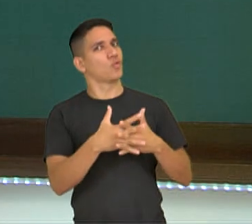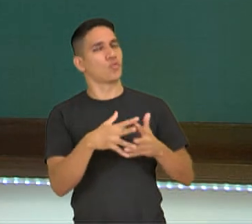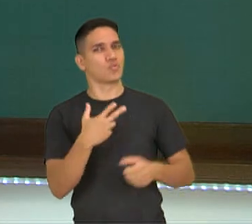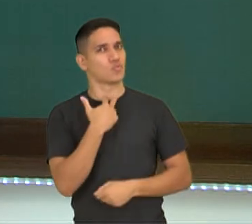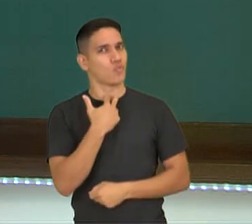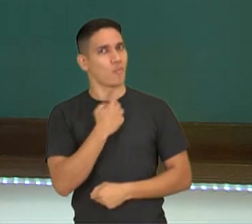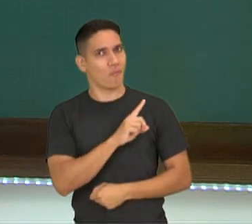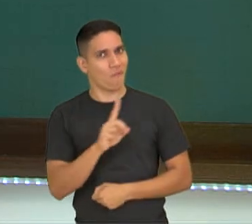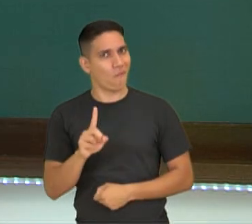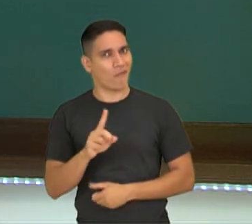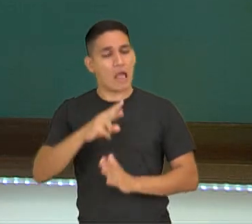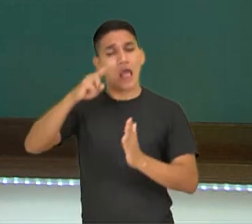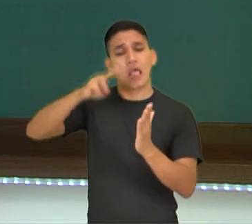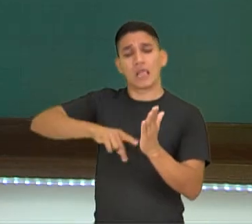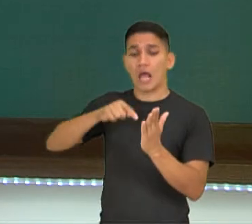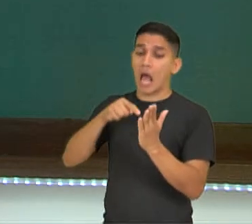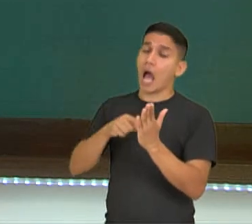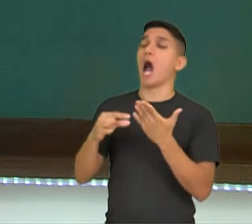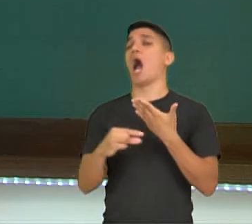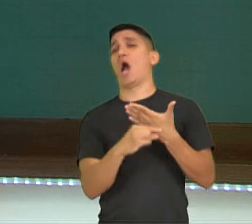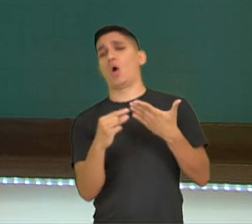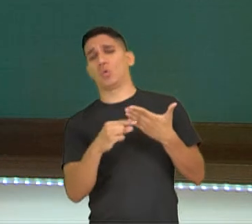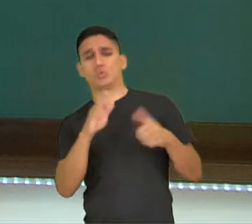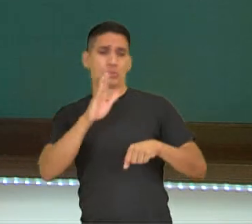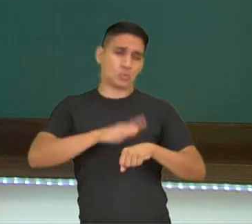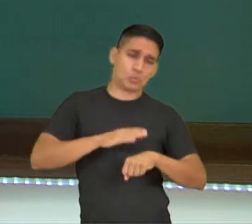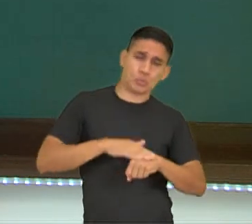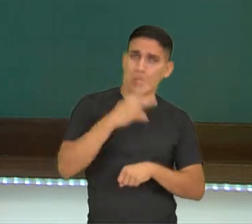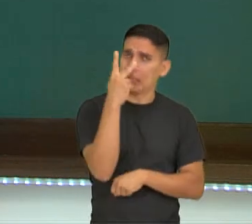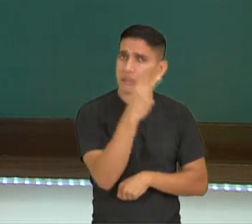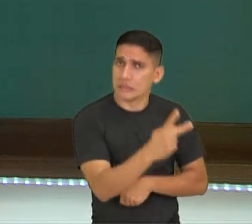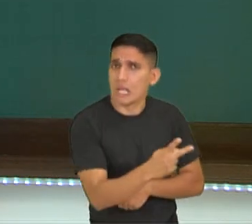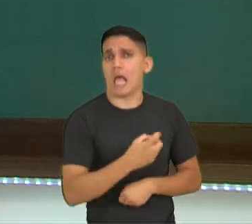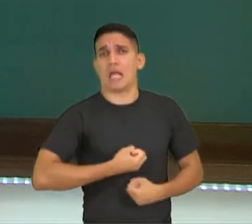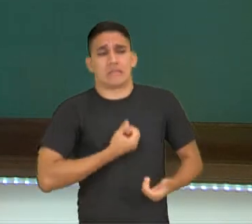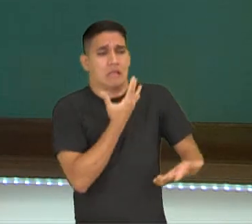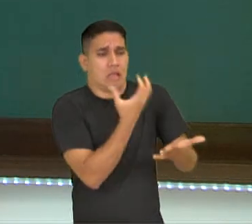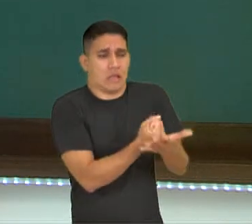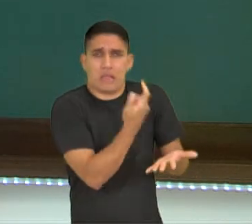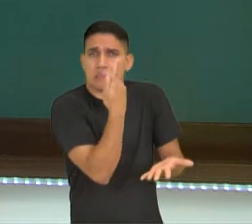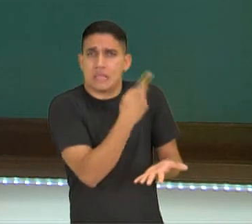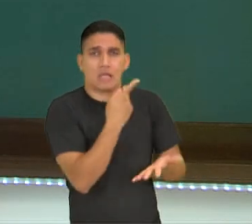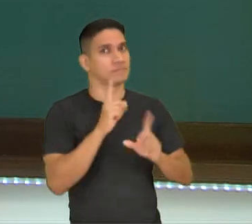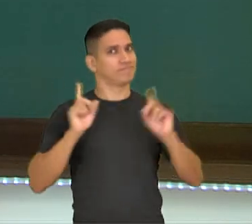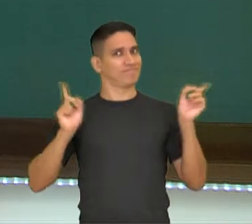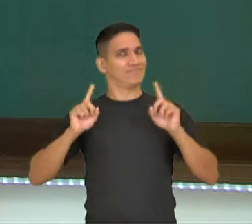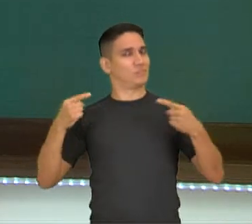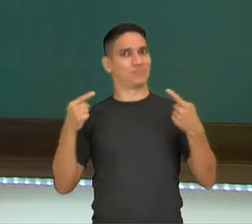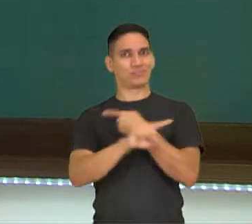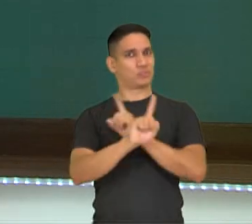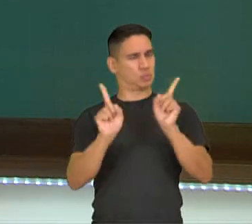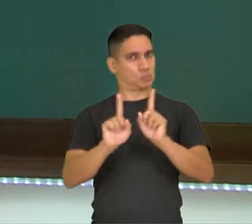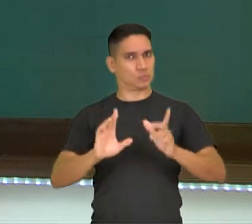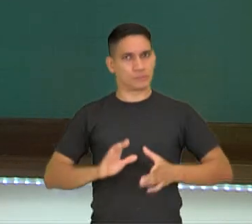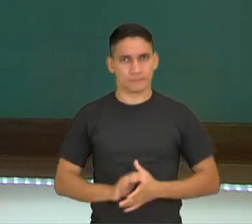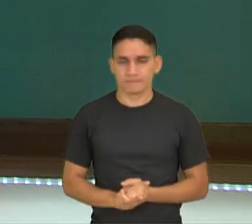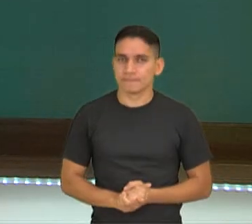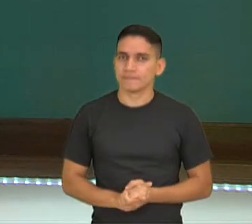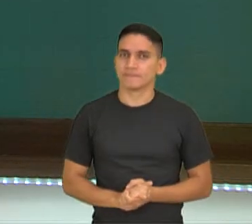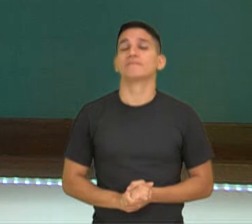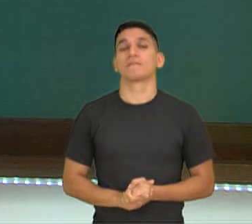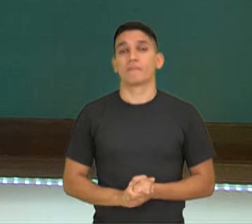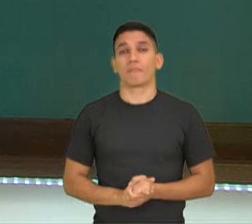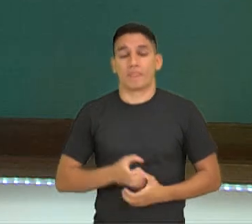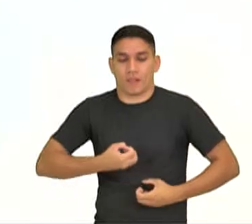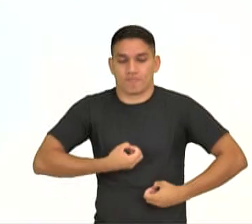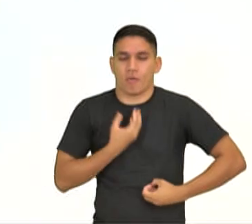ler um poema e achar que o autor está fazendo uma autobiografia ali. Não. Não é nada disso. No